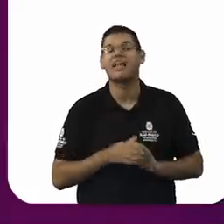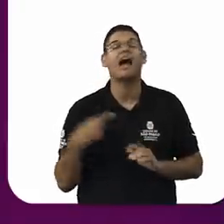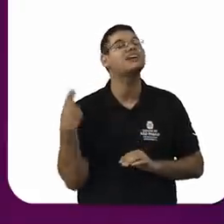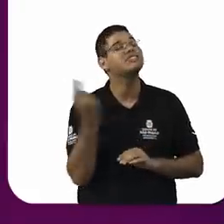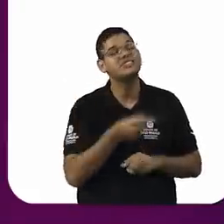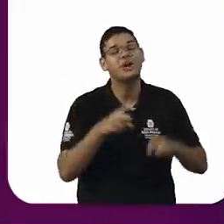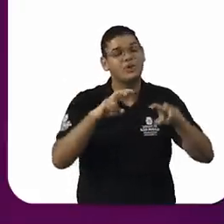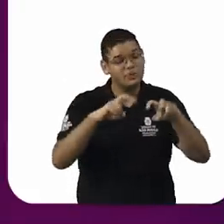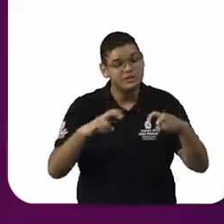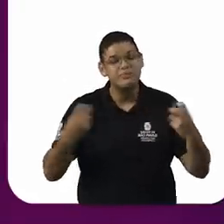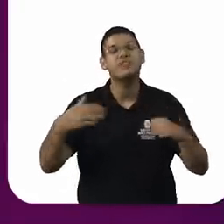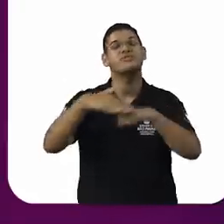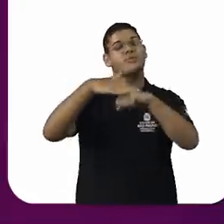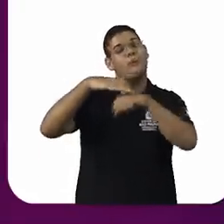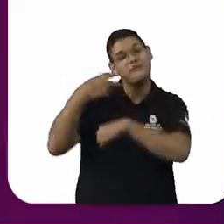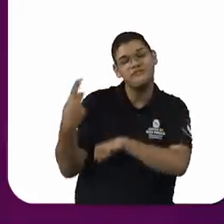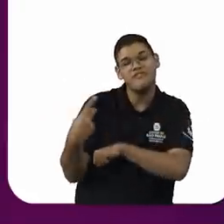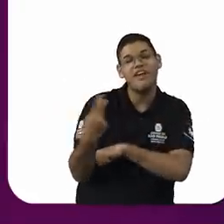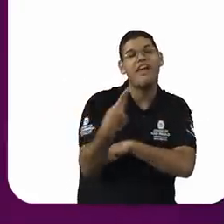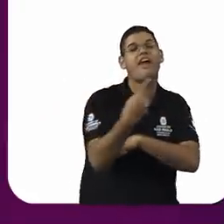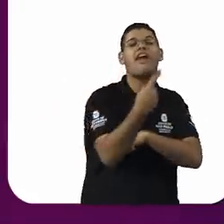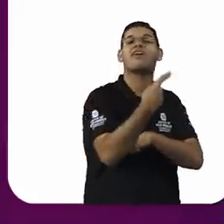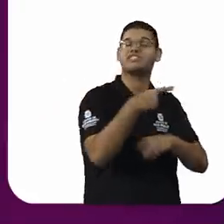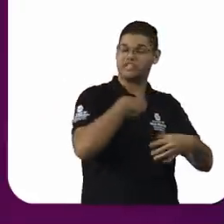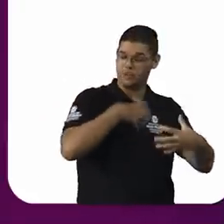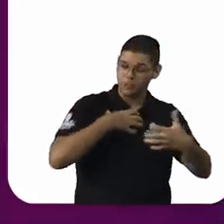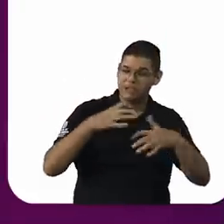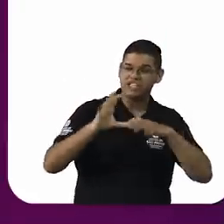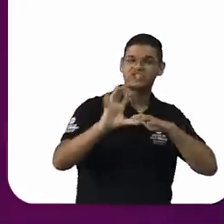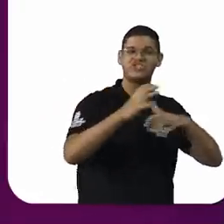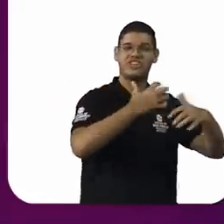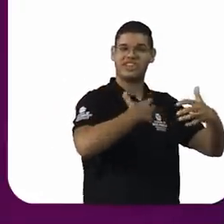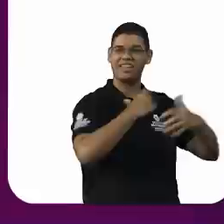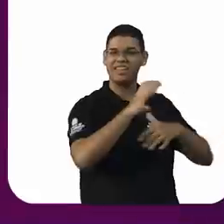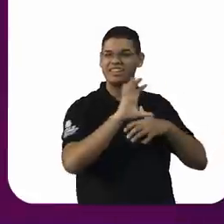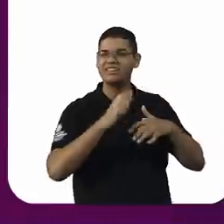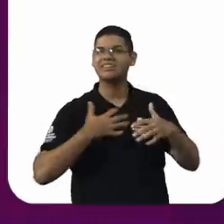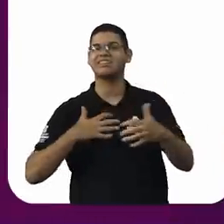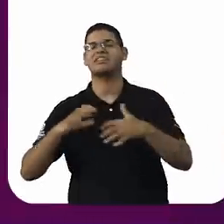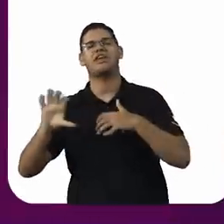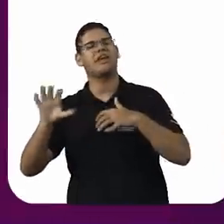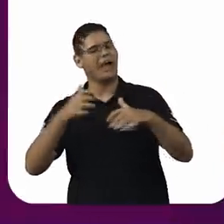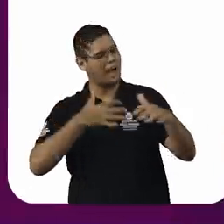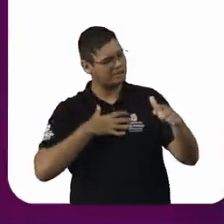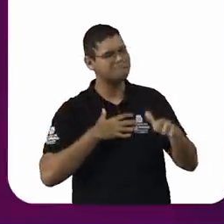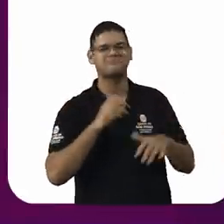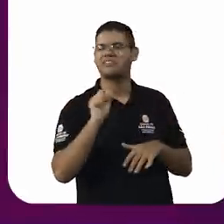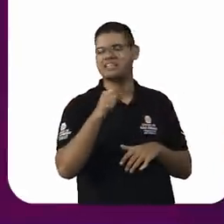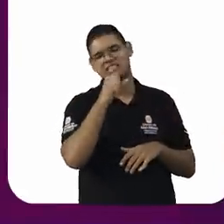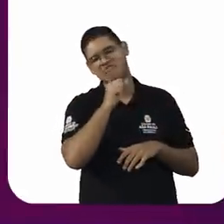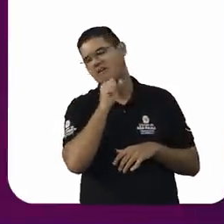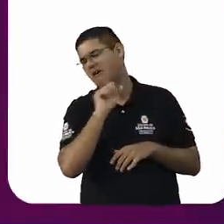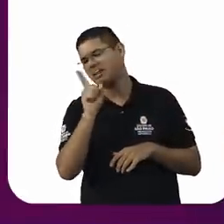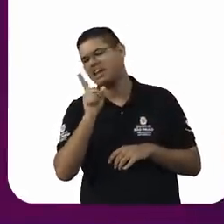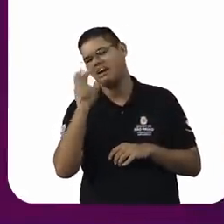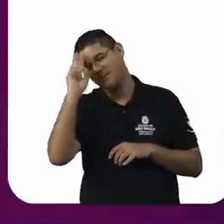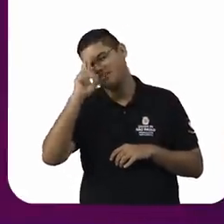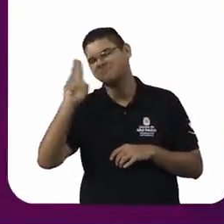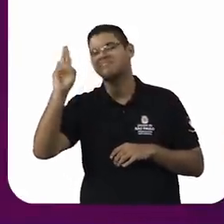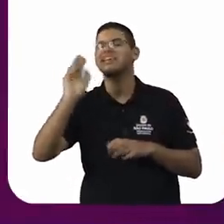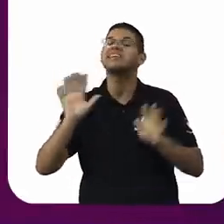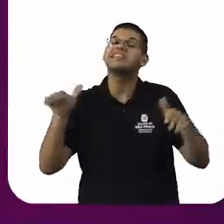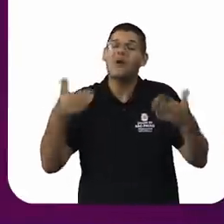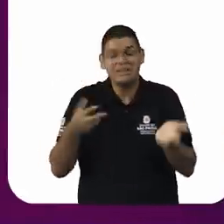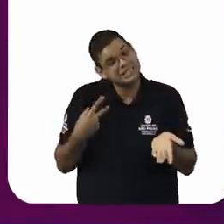empatia, de sororidade, né, doutora? E assim seguimos. Mas, doutora Adriane,